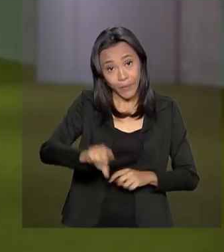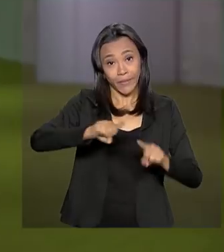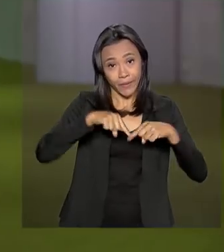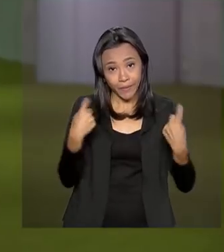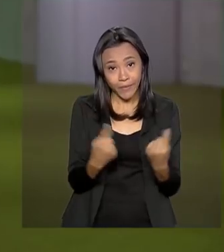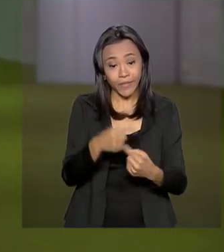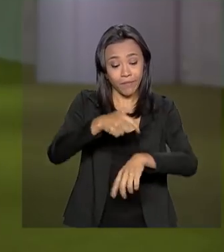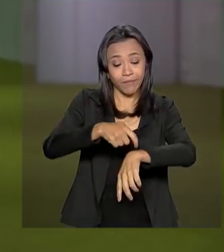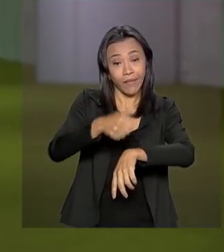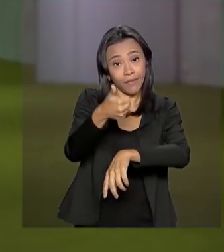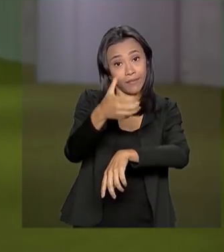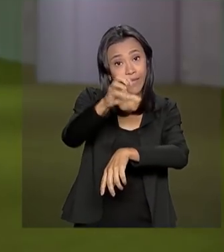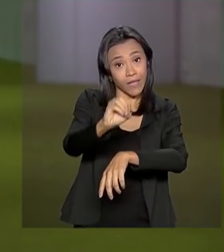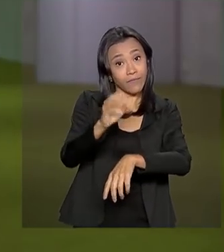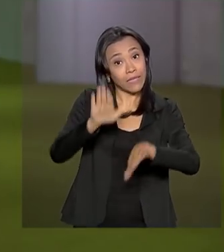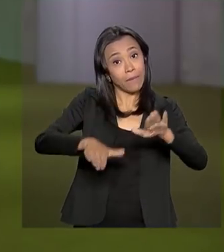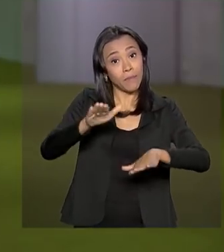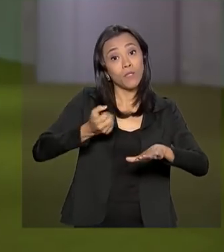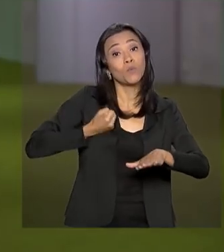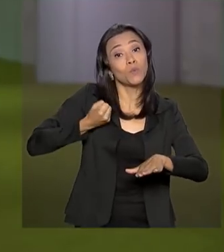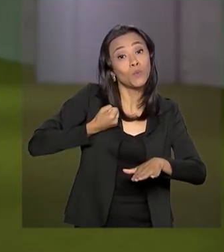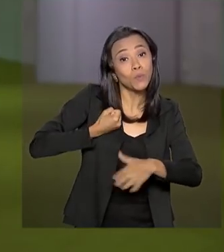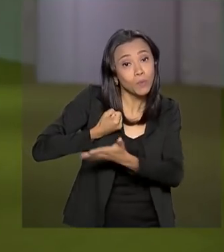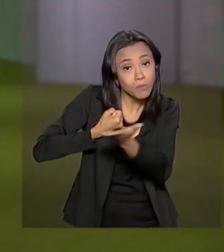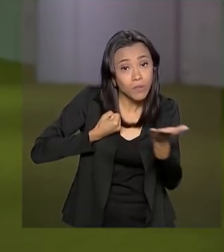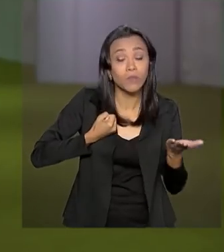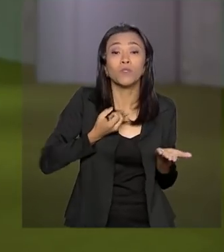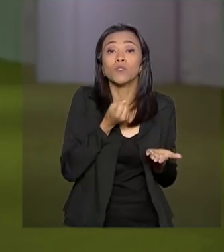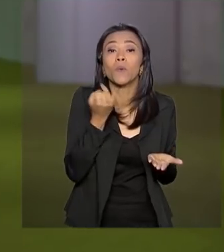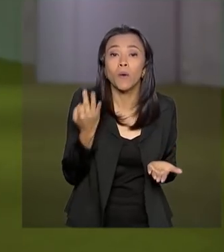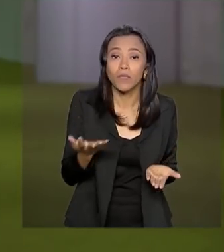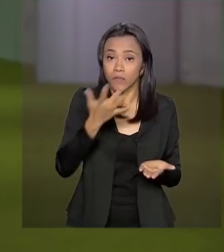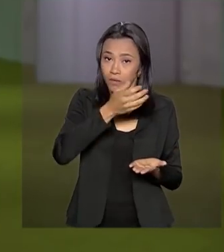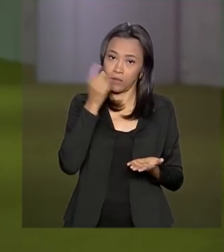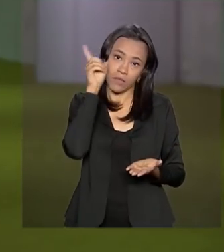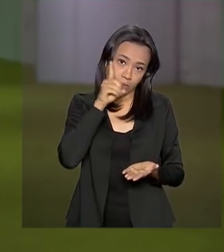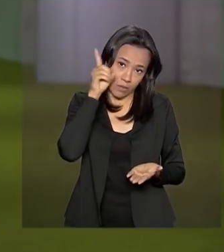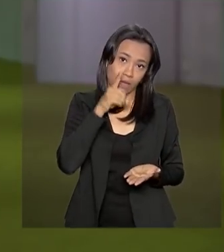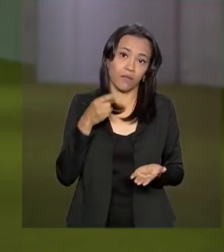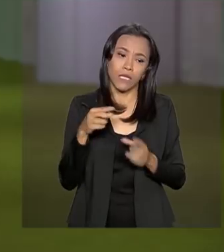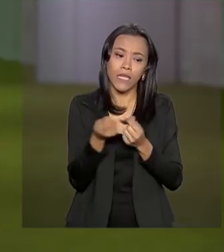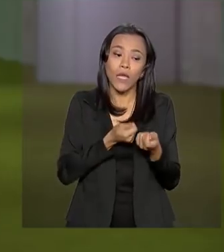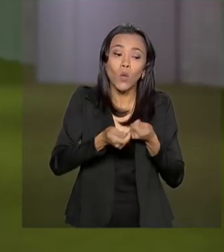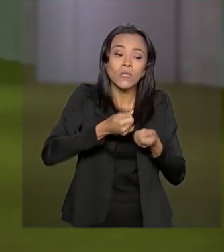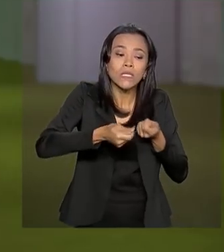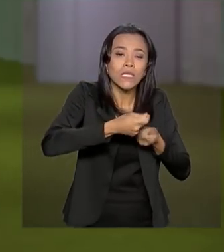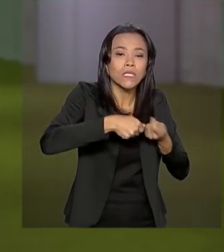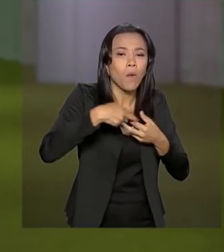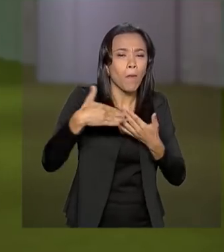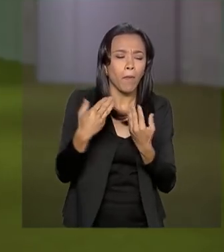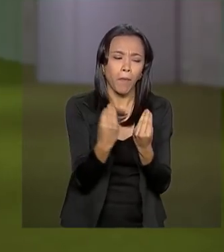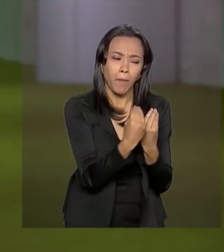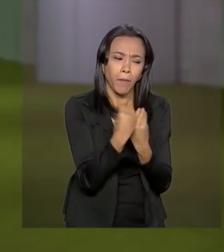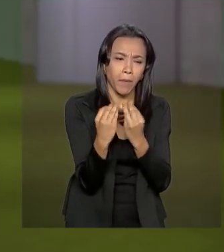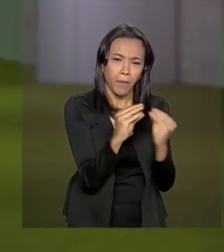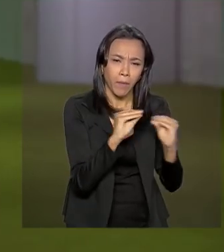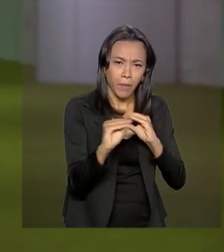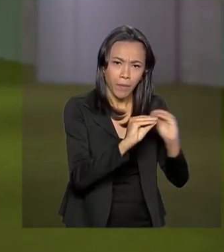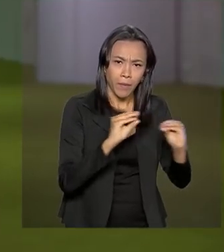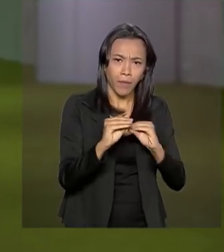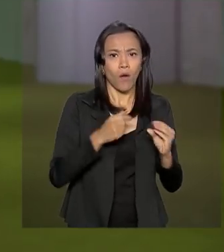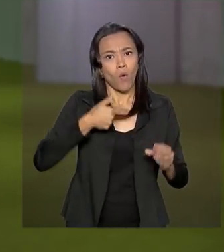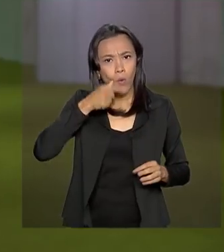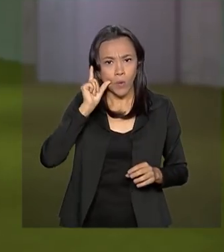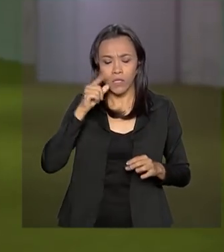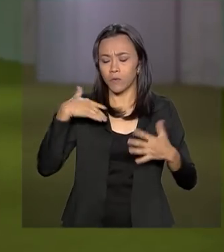horas. Tudo vai depender do quórum e também da negociação entre os parlamentares. Ontem foi um dia intenso, a discussão dessa pauta